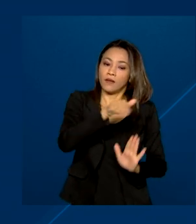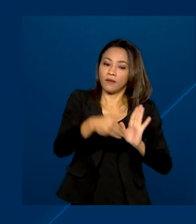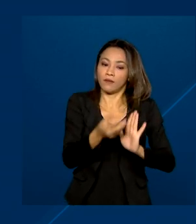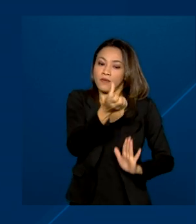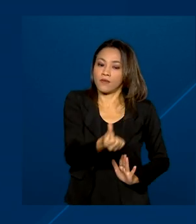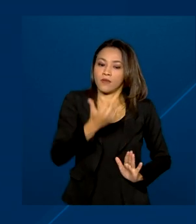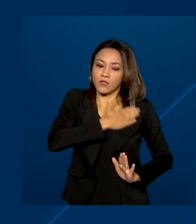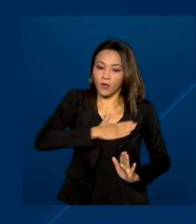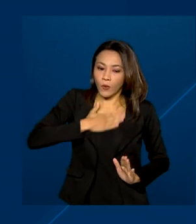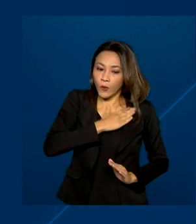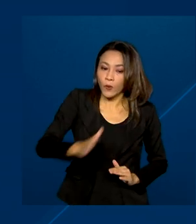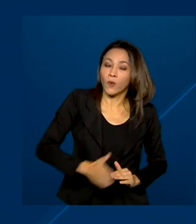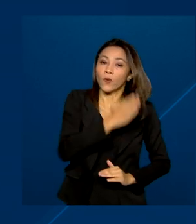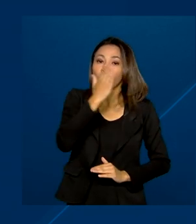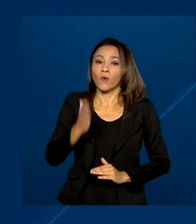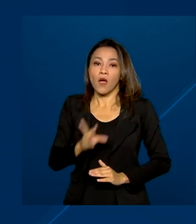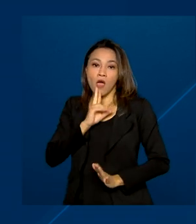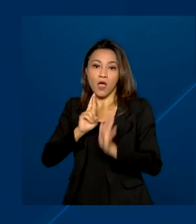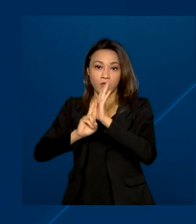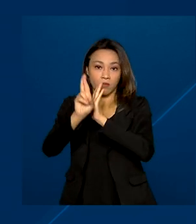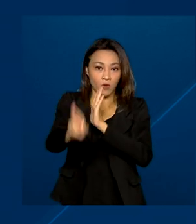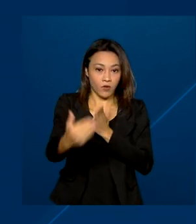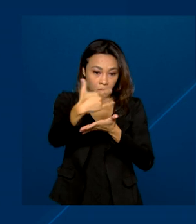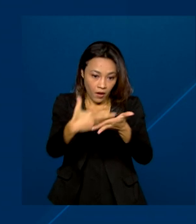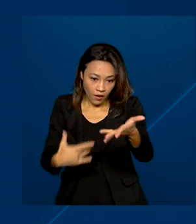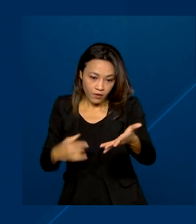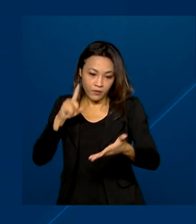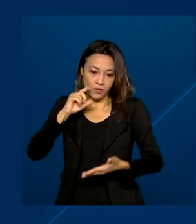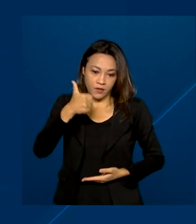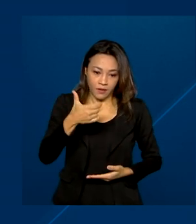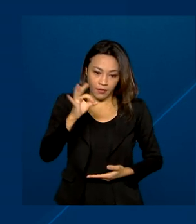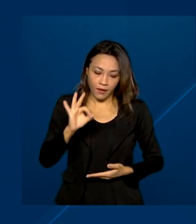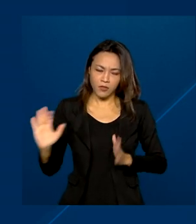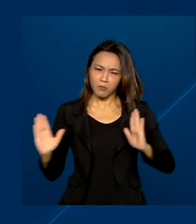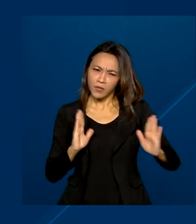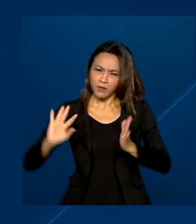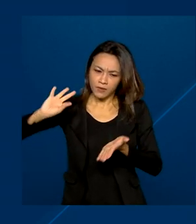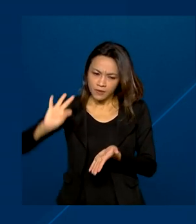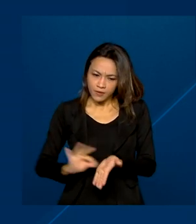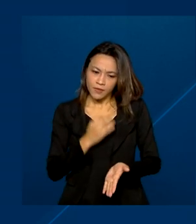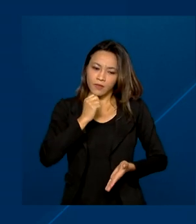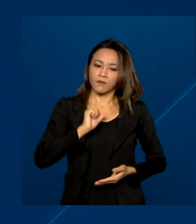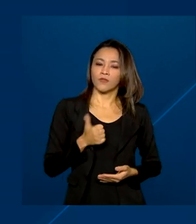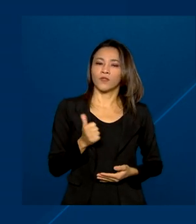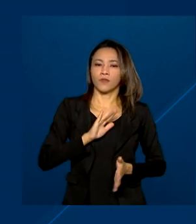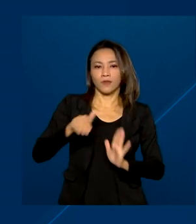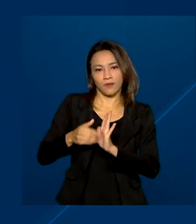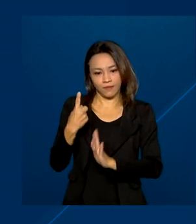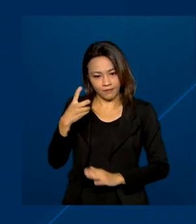O resultado da chamada única sai no dia 10, com período de matrícula de 11 a 16 de agosto.